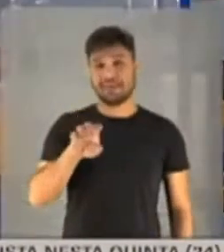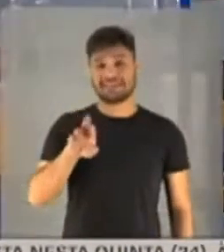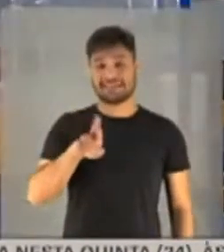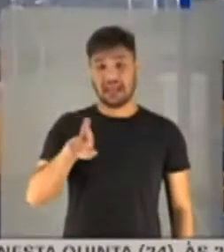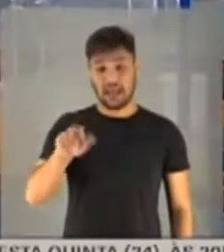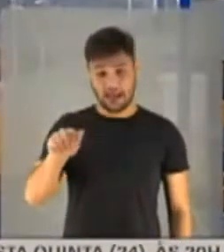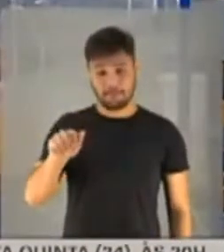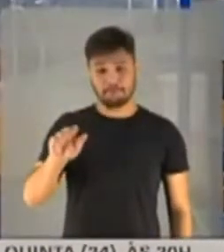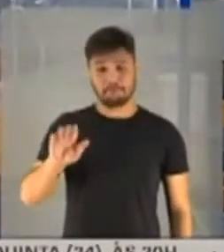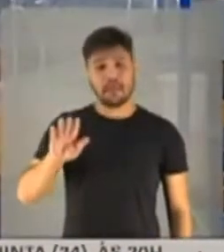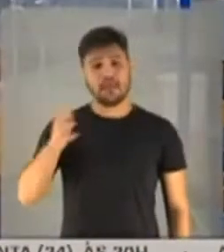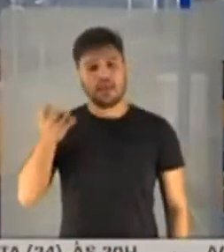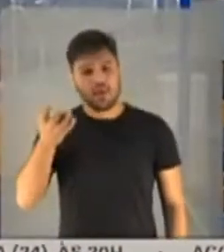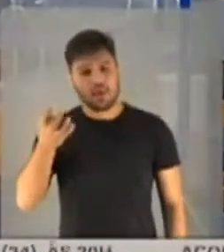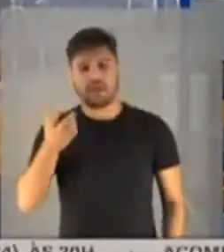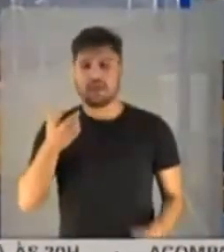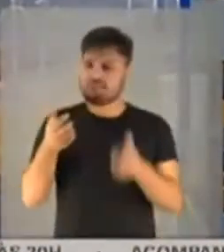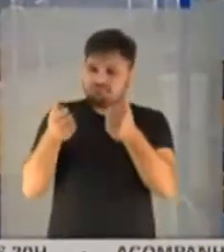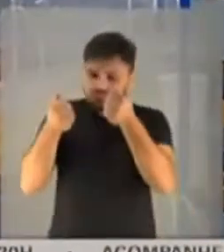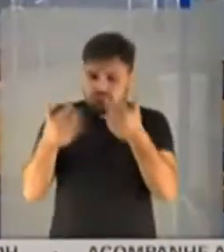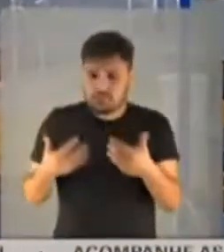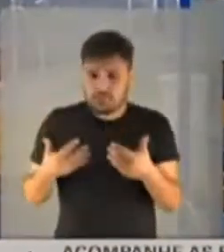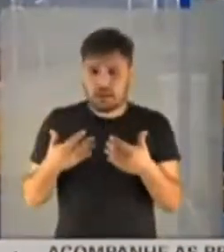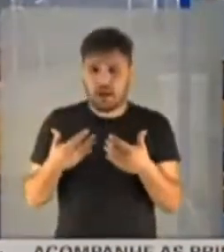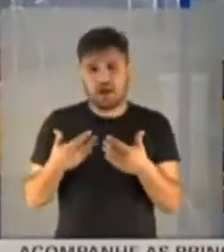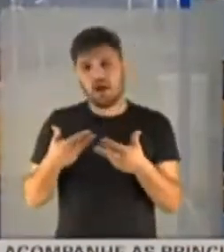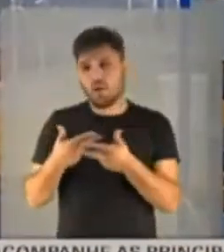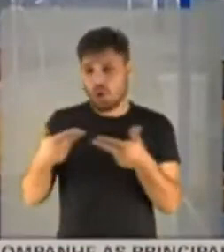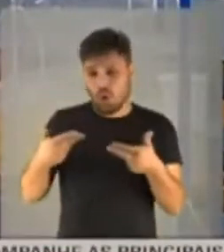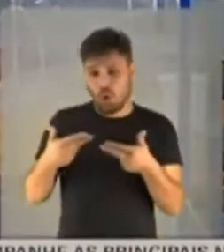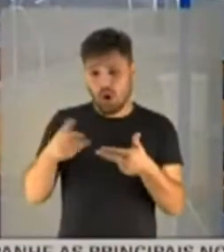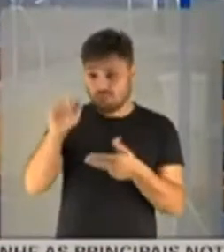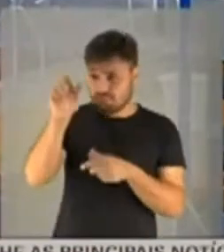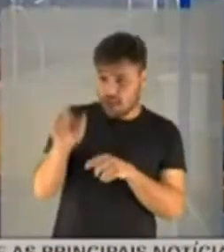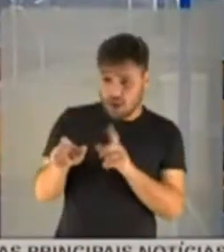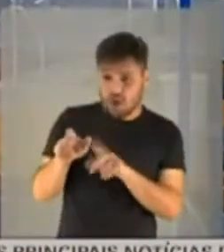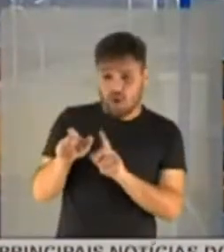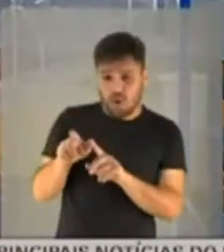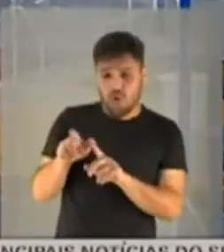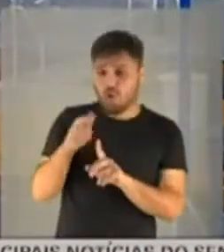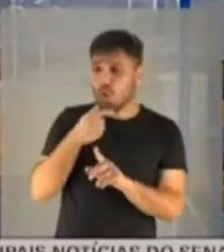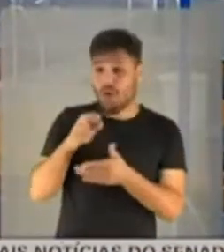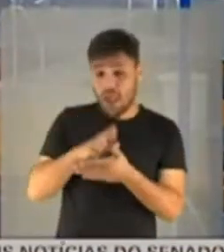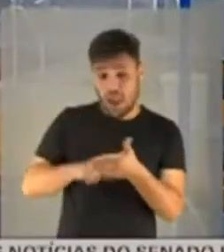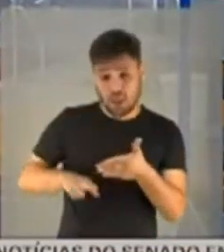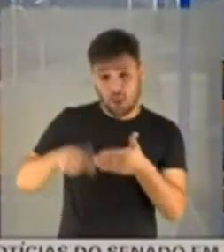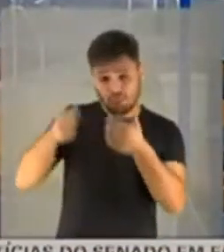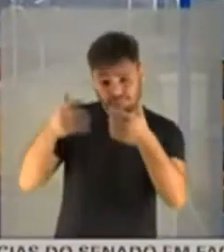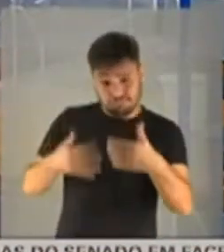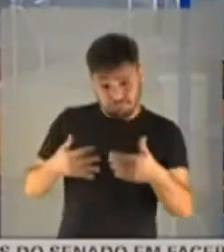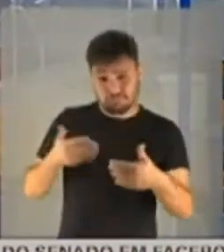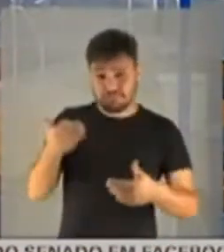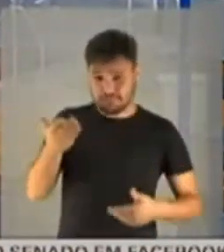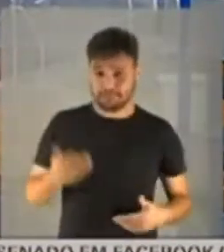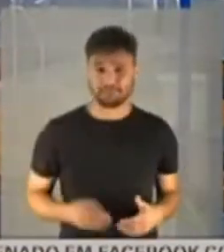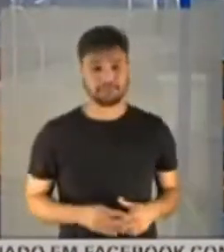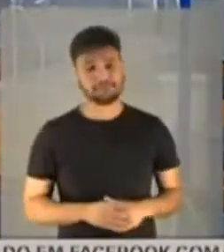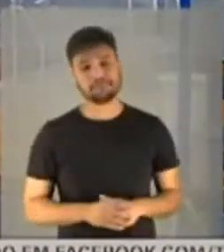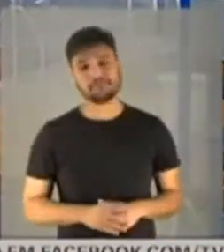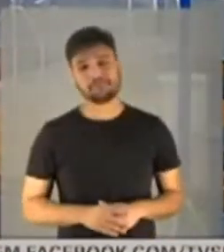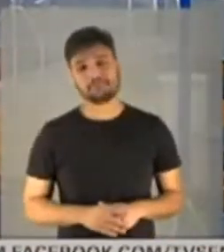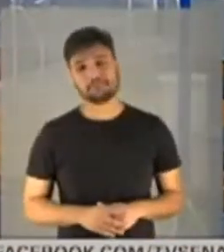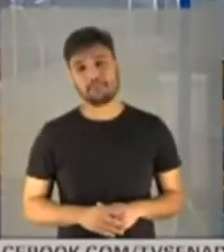queria fazer algumas ponderações, tendo em vista as afirmações feitas pelo relator, senador Renan Calheiros.